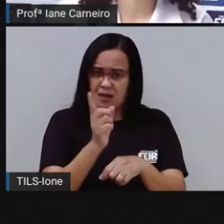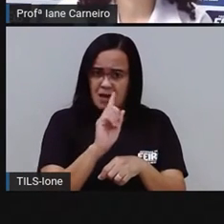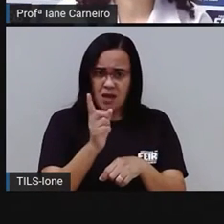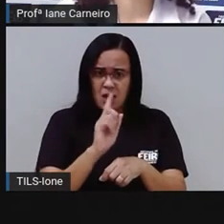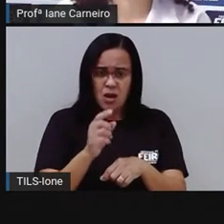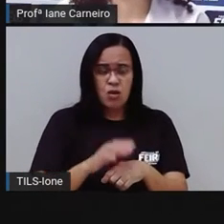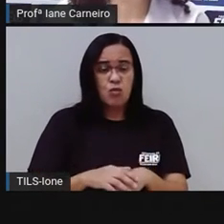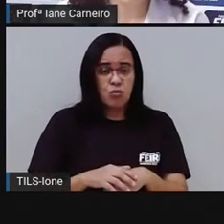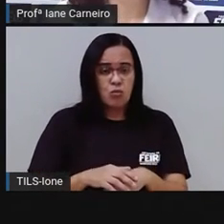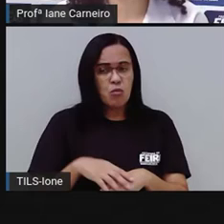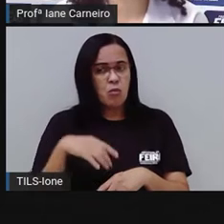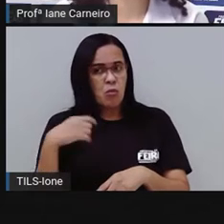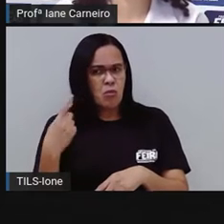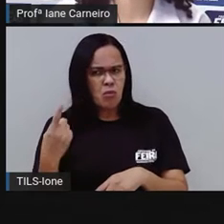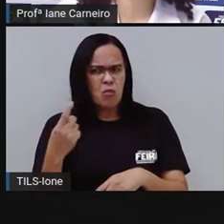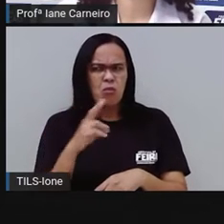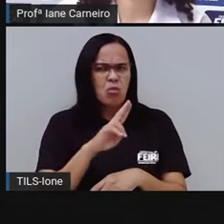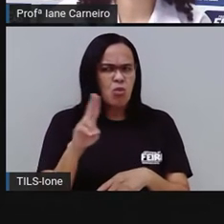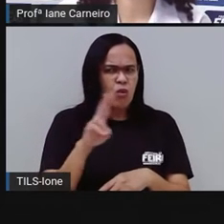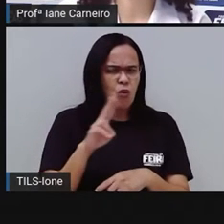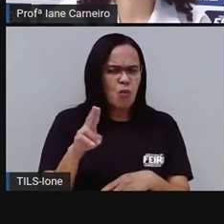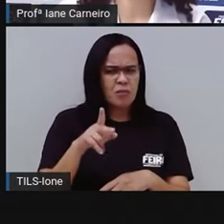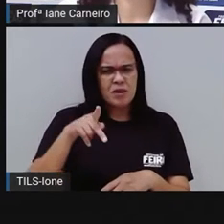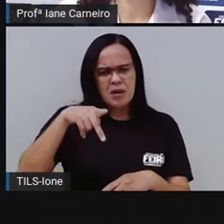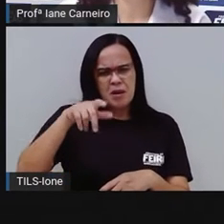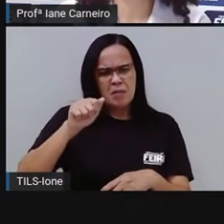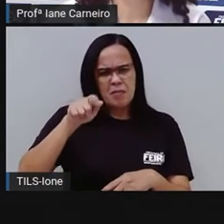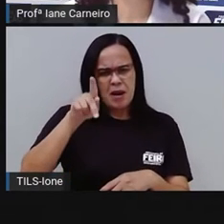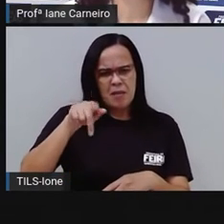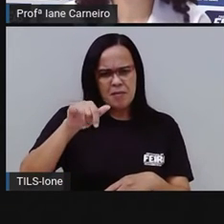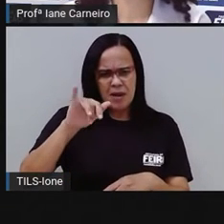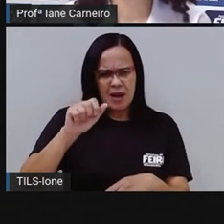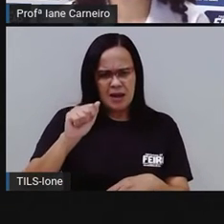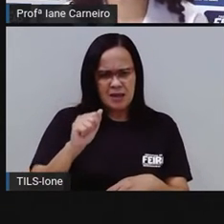Uns a chamam de papaya, Outros dizem que é...